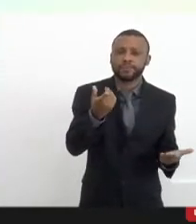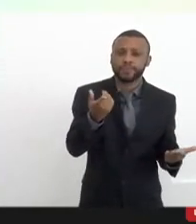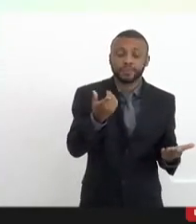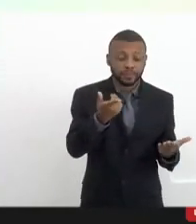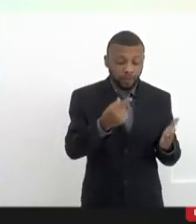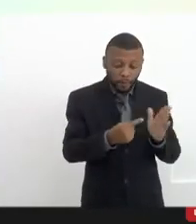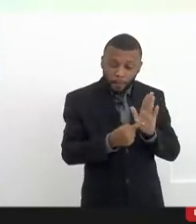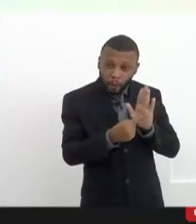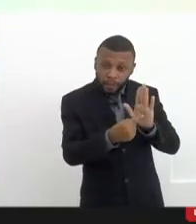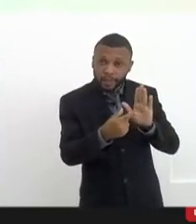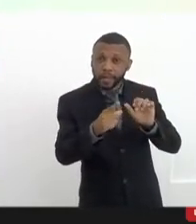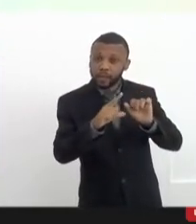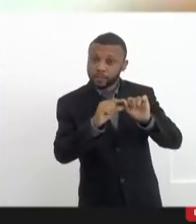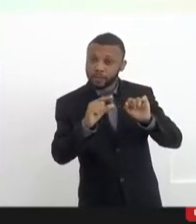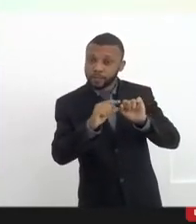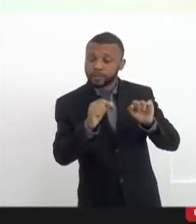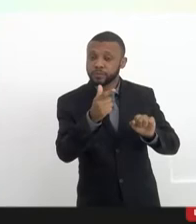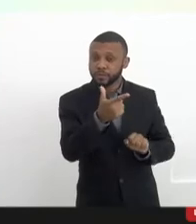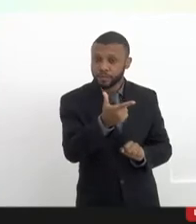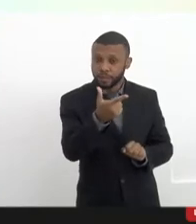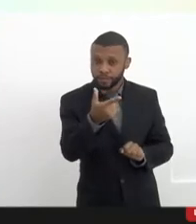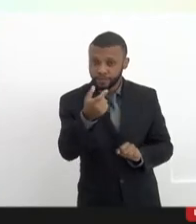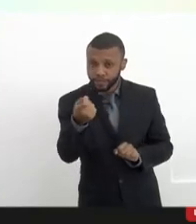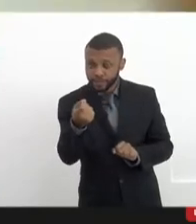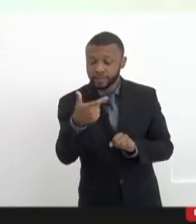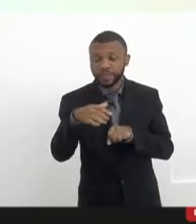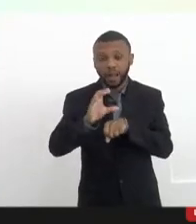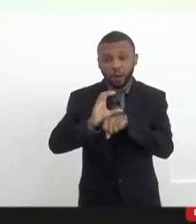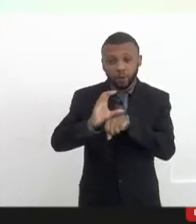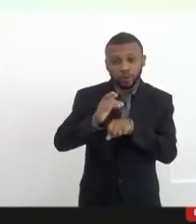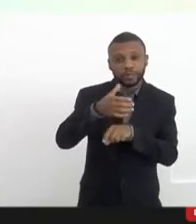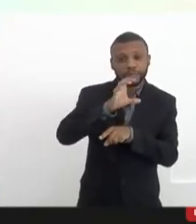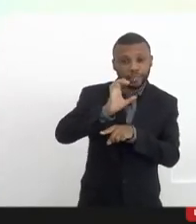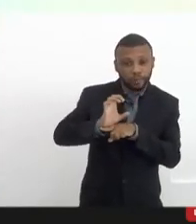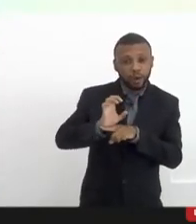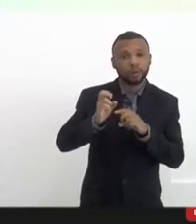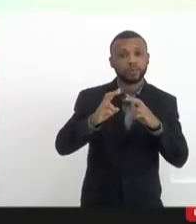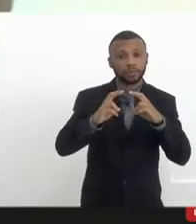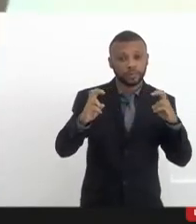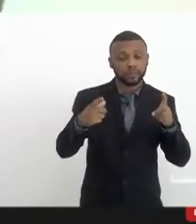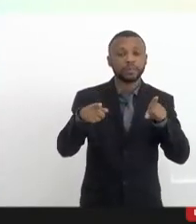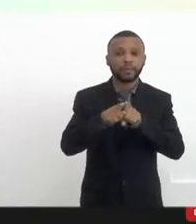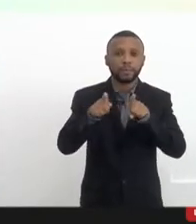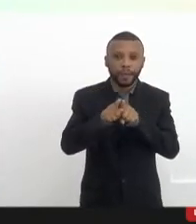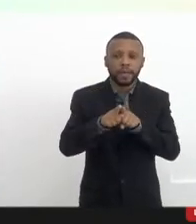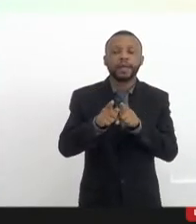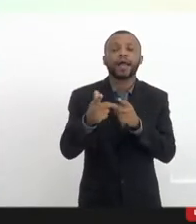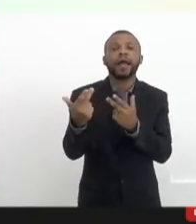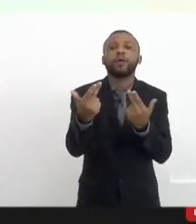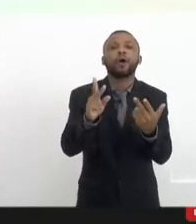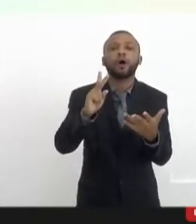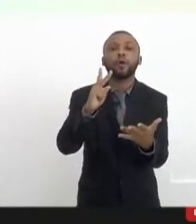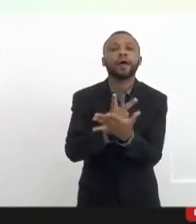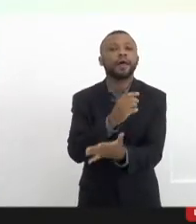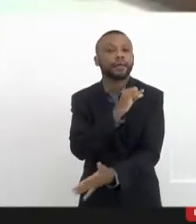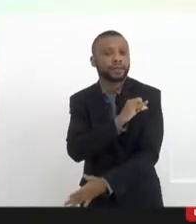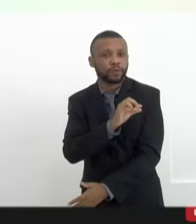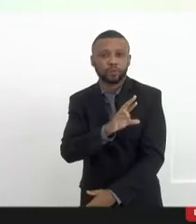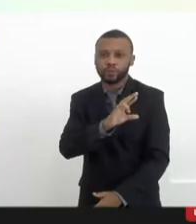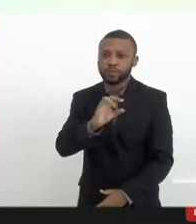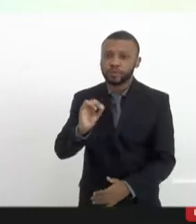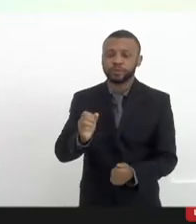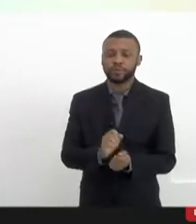artigos 220 da Constituição Federal e na Constituição Estadual aqui, e provavelmente a do Rio de Janeiro repete isso, que não